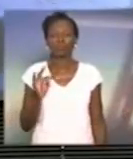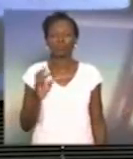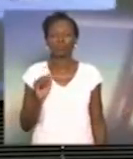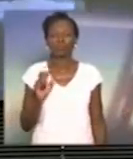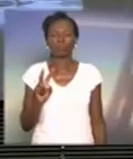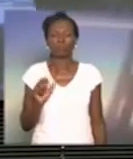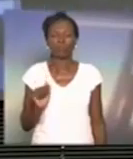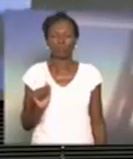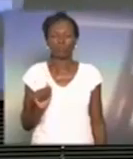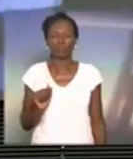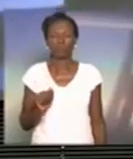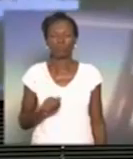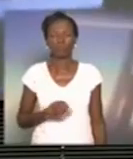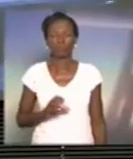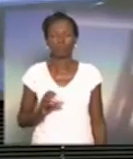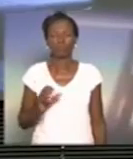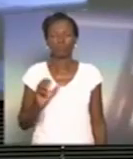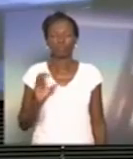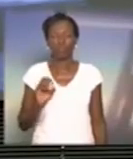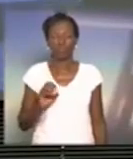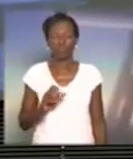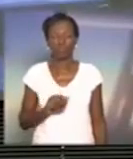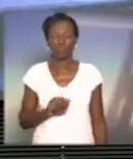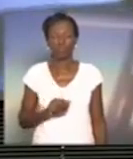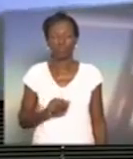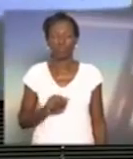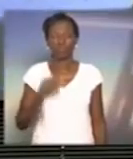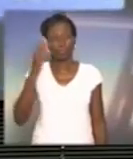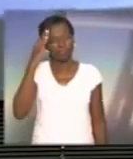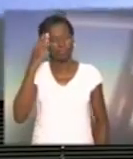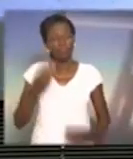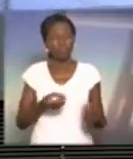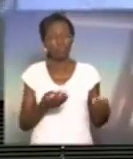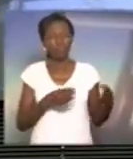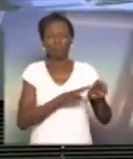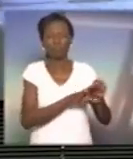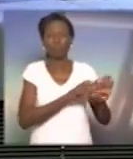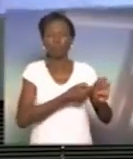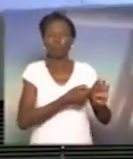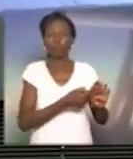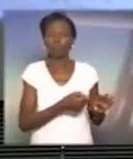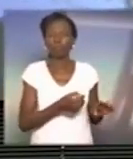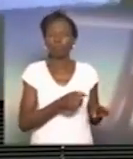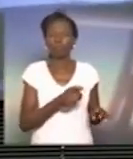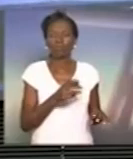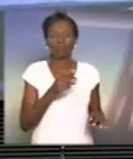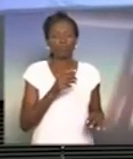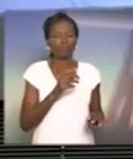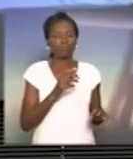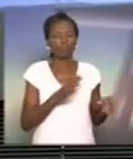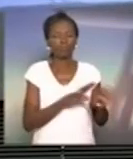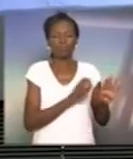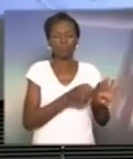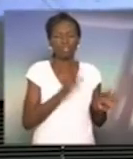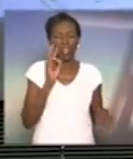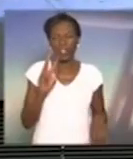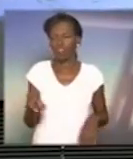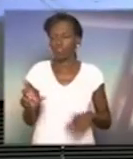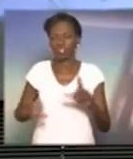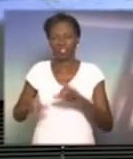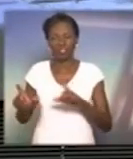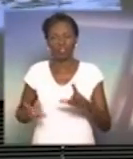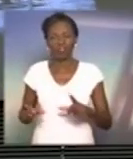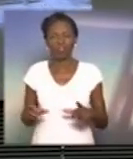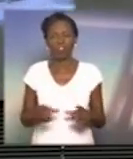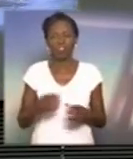Camila, você sabia que essa escola ia... Quando você ficou sabendo que essa escola ia fechar? Houve rumores, mas por TV, enfim,